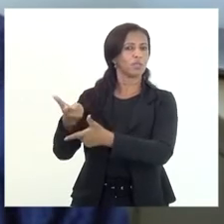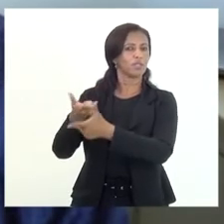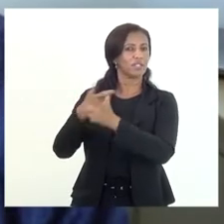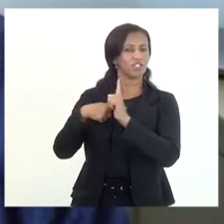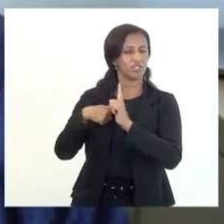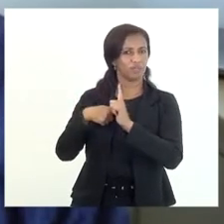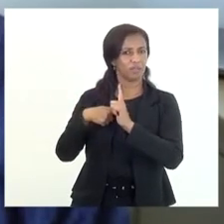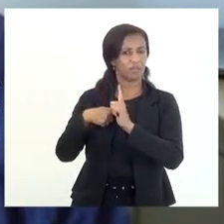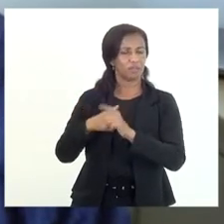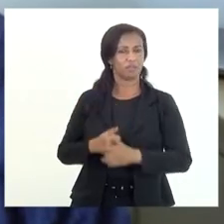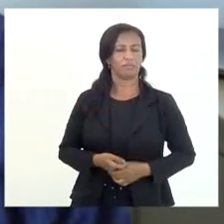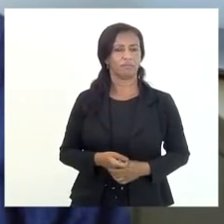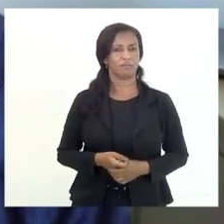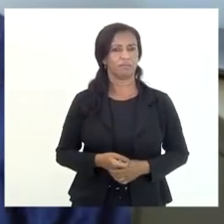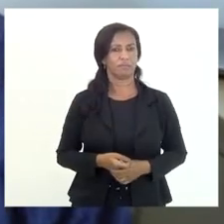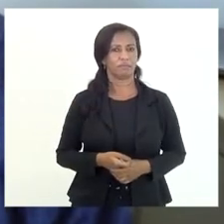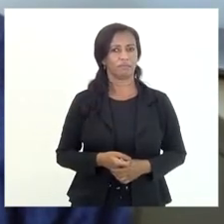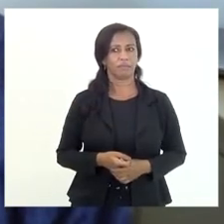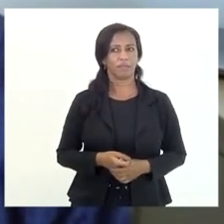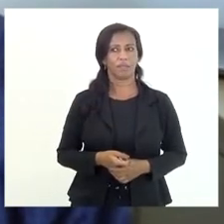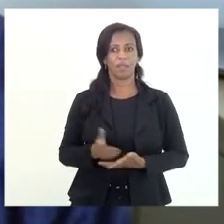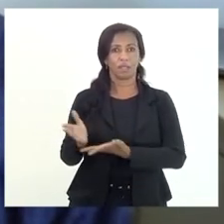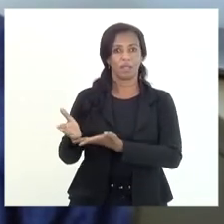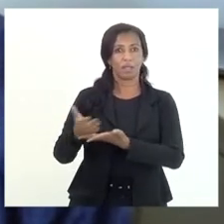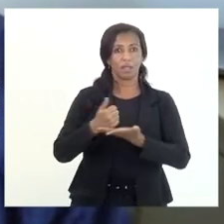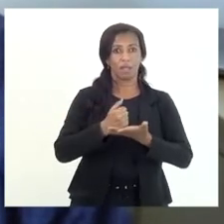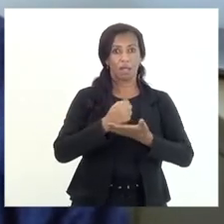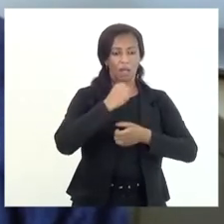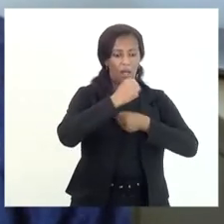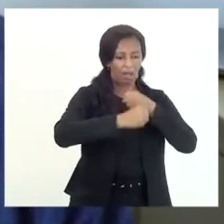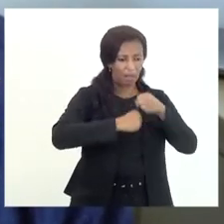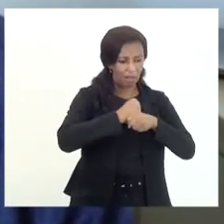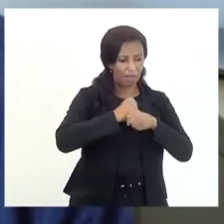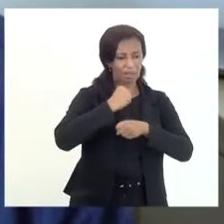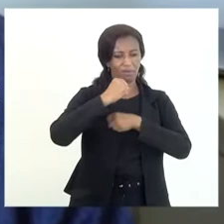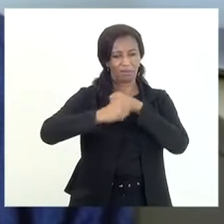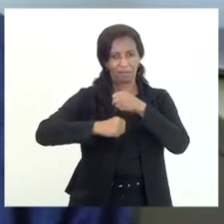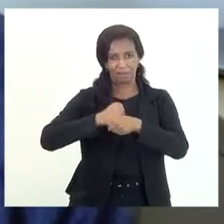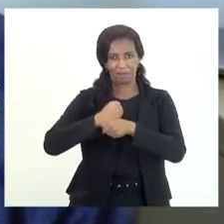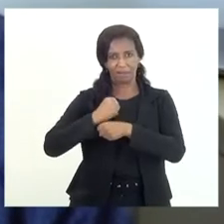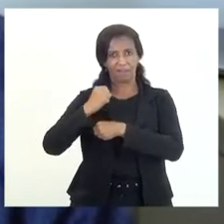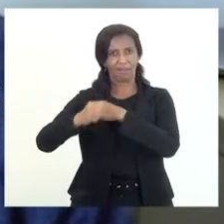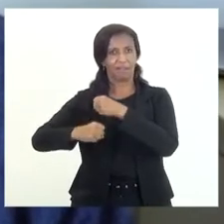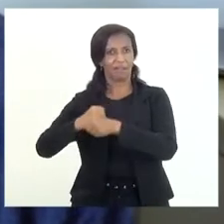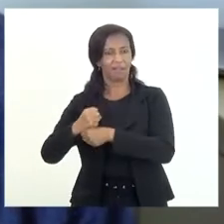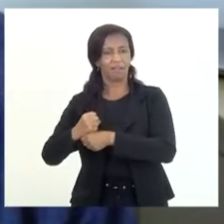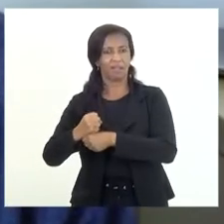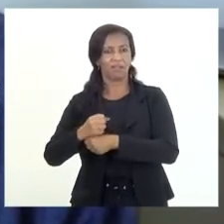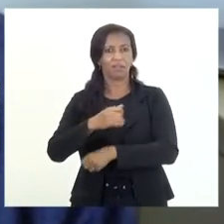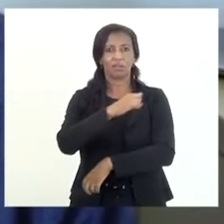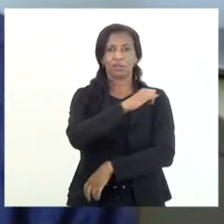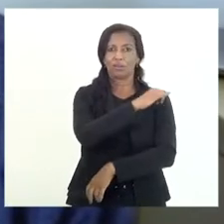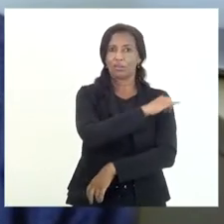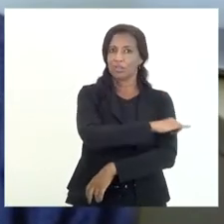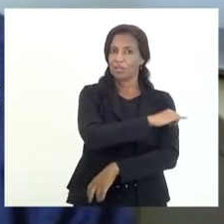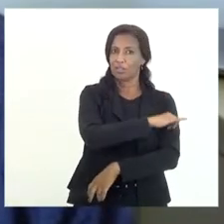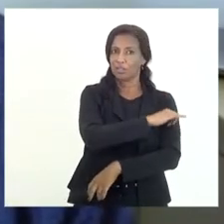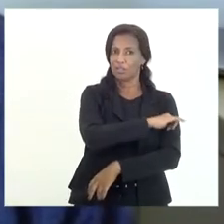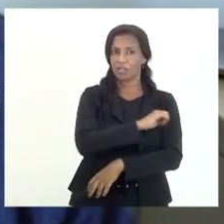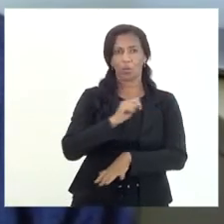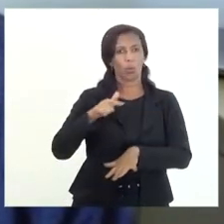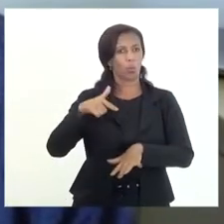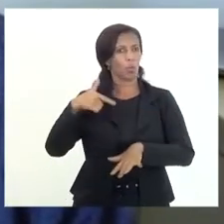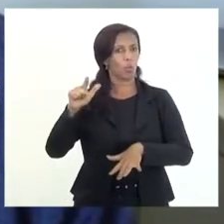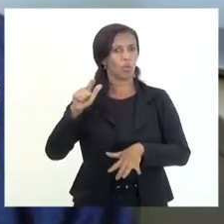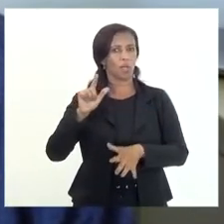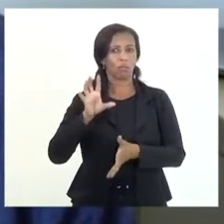inscrita que é recuperado ano a ano no Rio de Janeiro e que sai em qualquer unidade